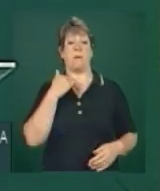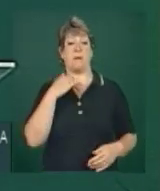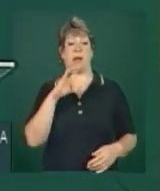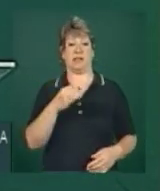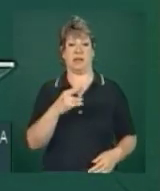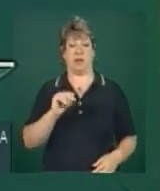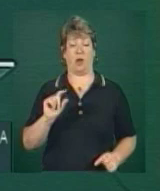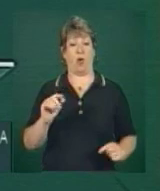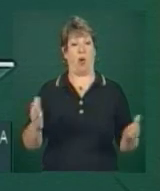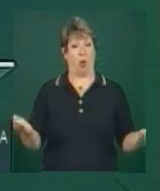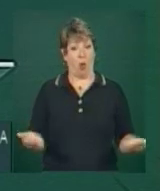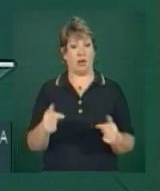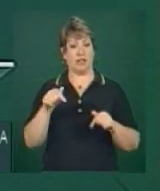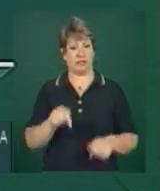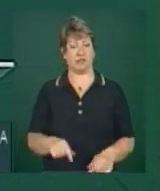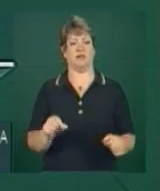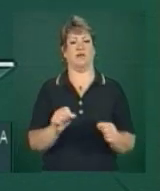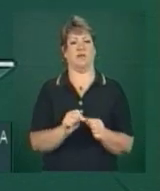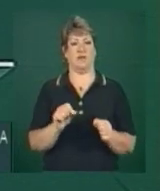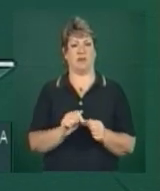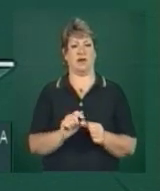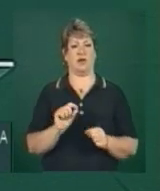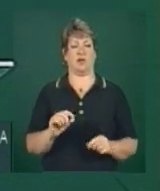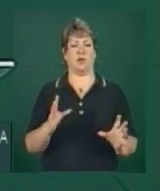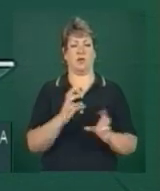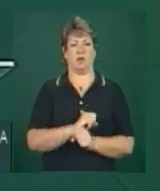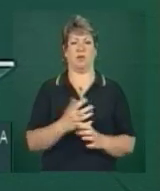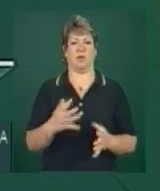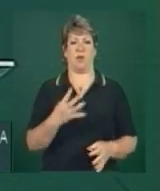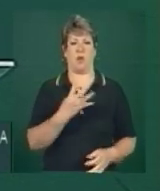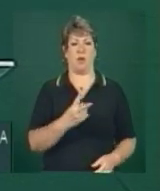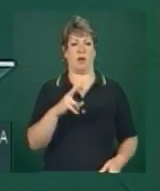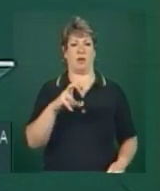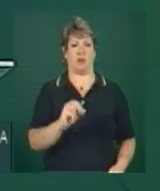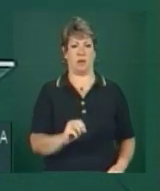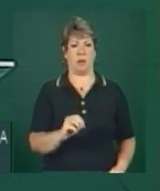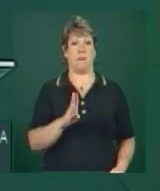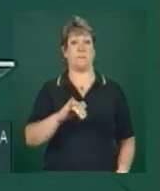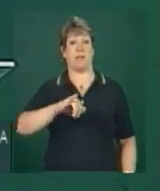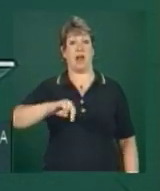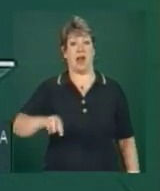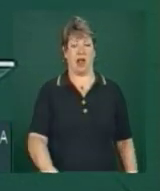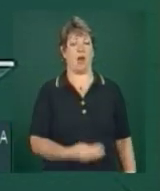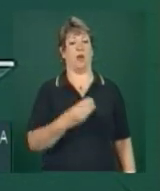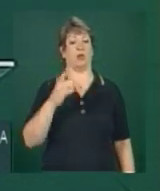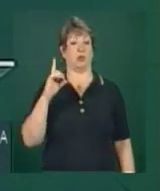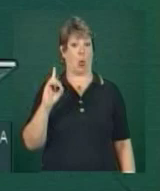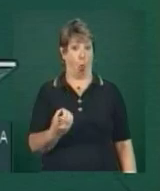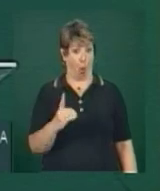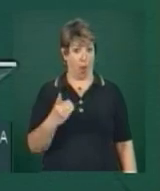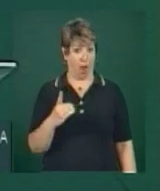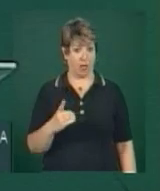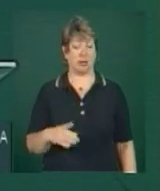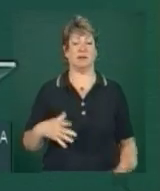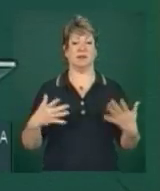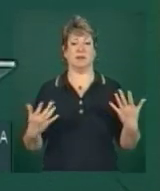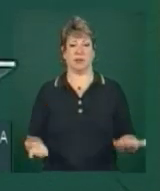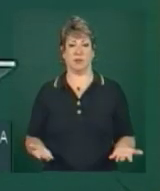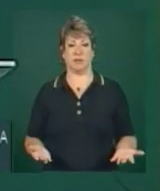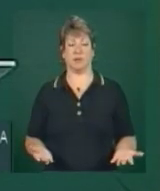Hoje, isso monta a 450 bilhões de dólares. Portanto,